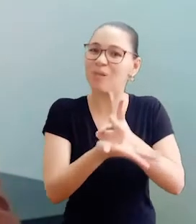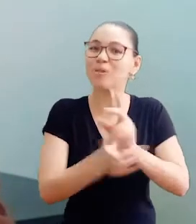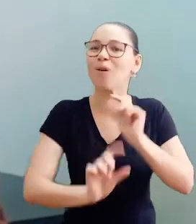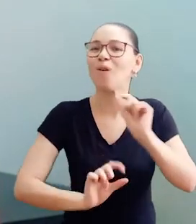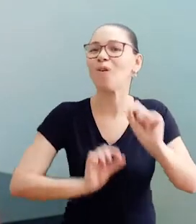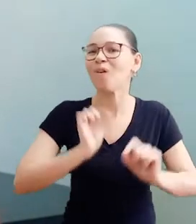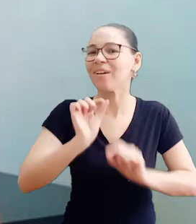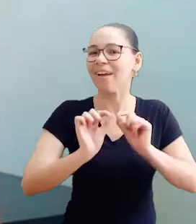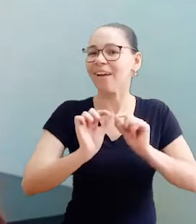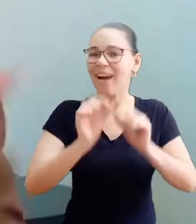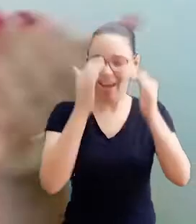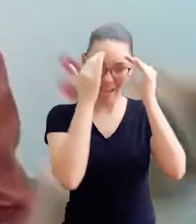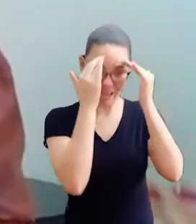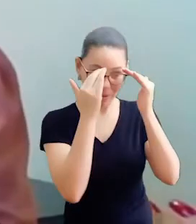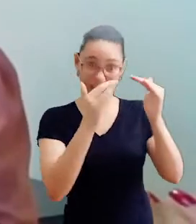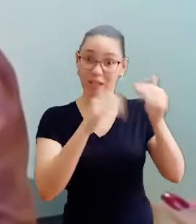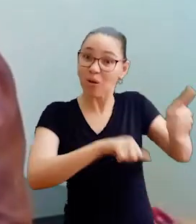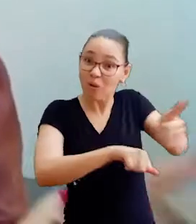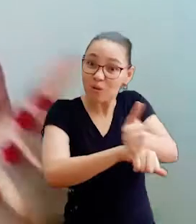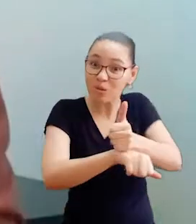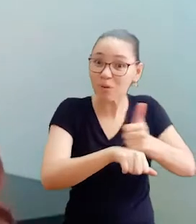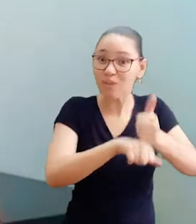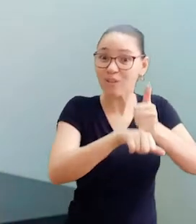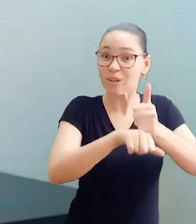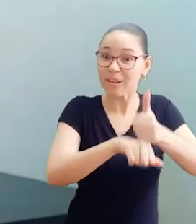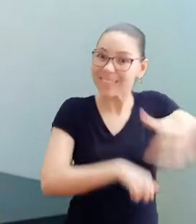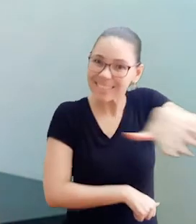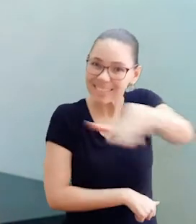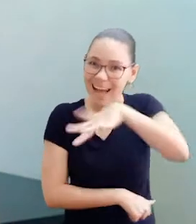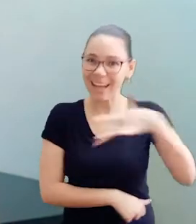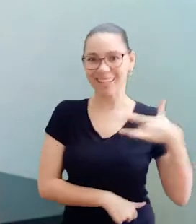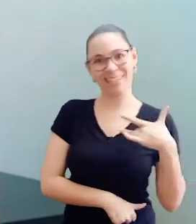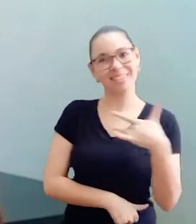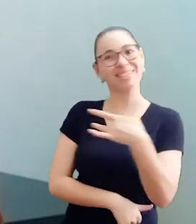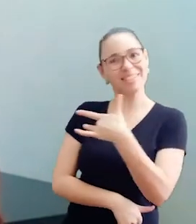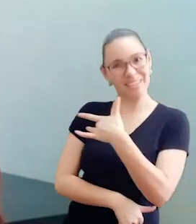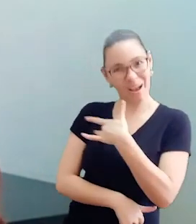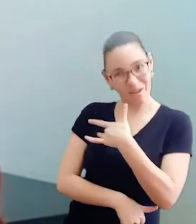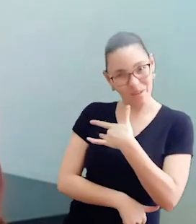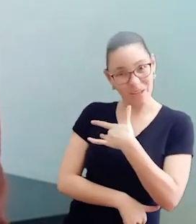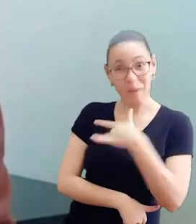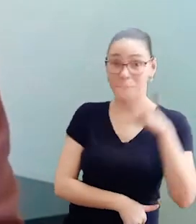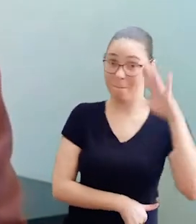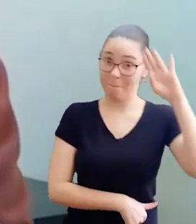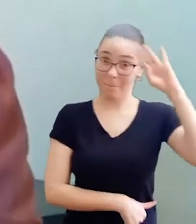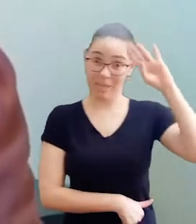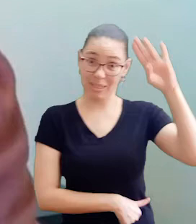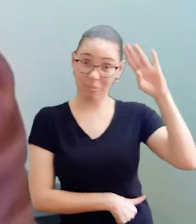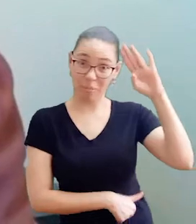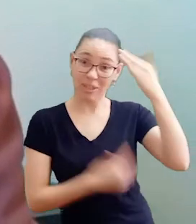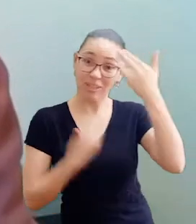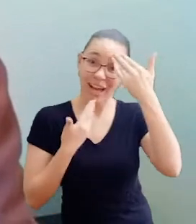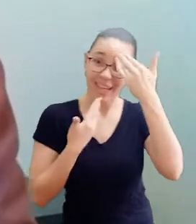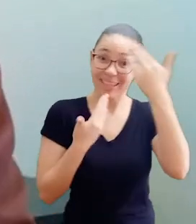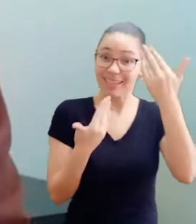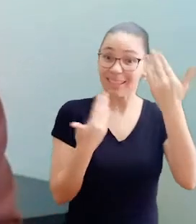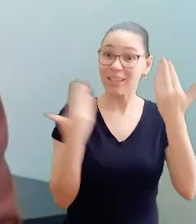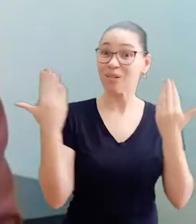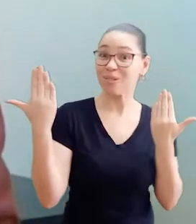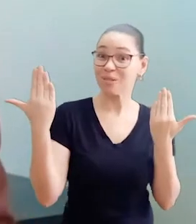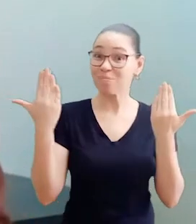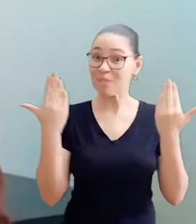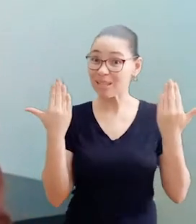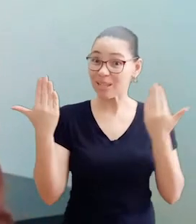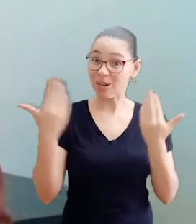e nosso respeito às trabalhadoras e os trabalhadores da saúde e assistência. O